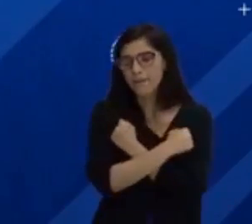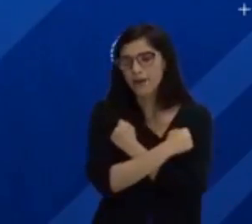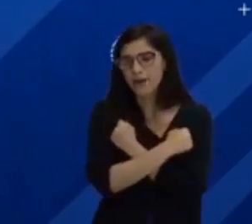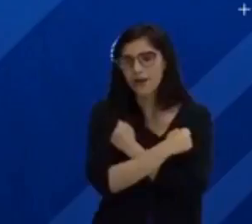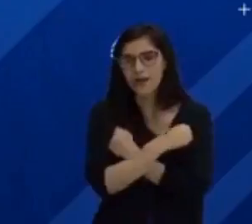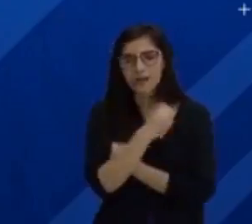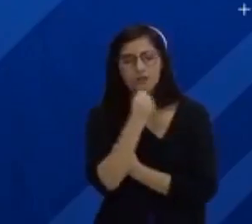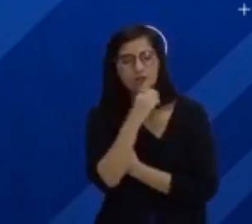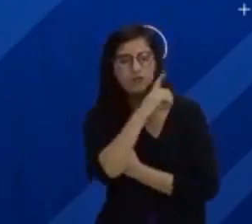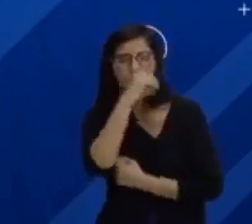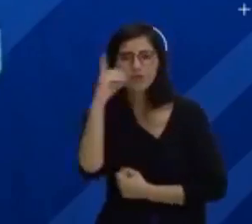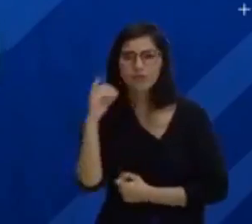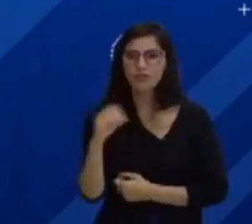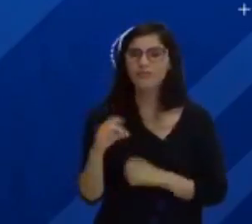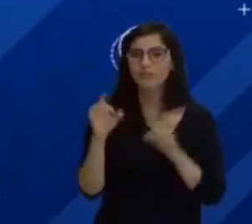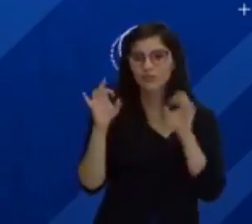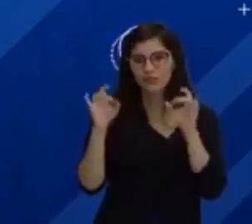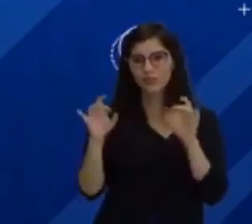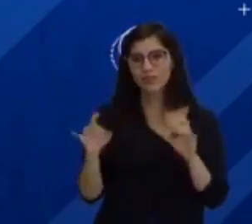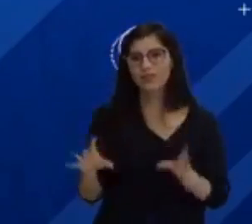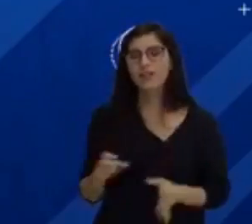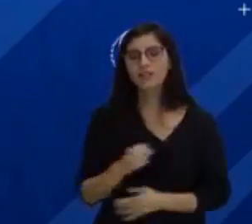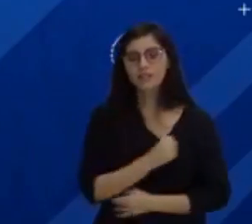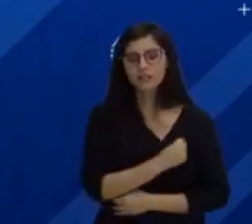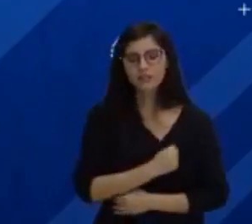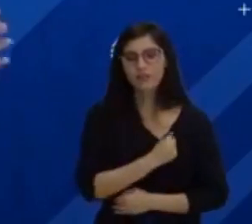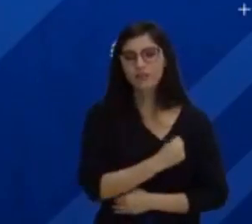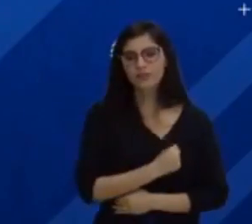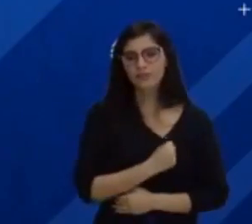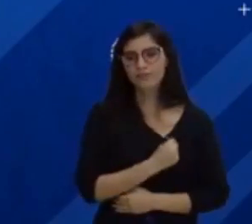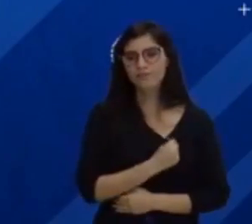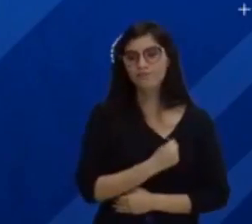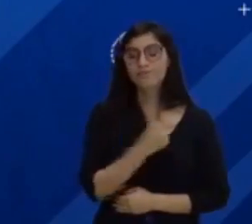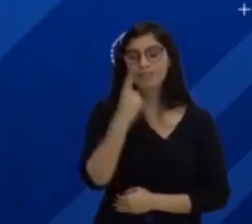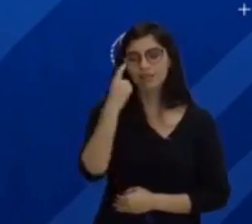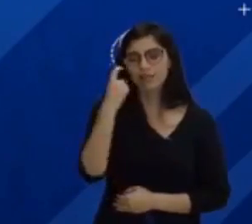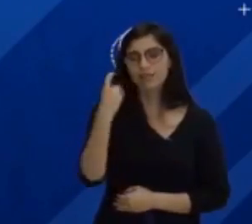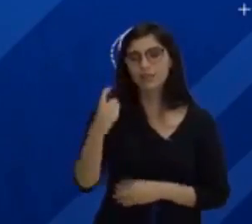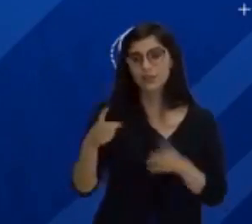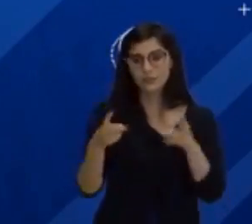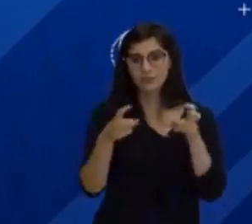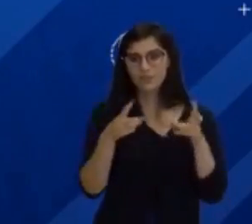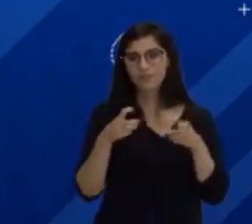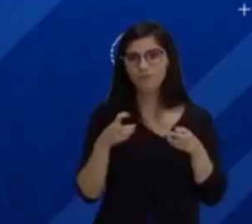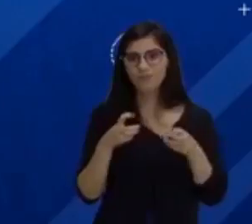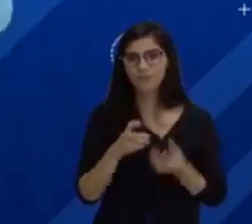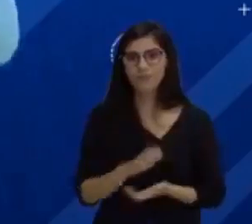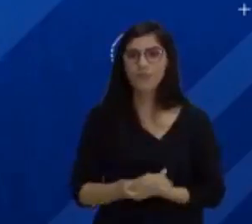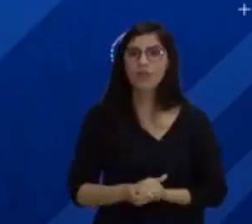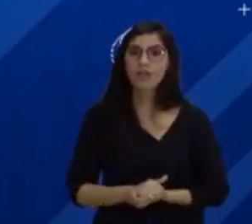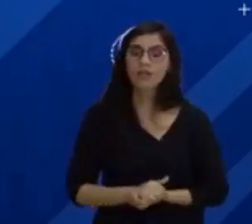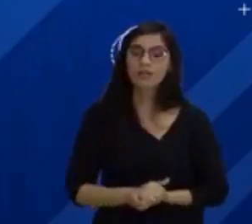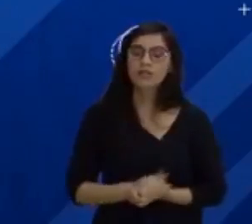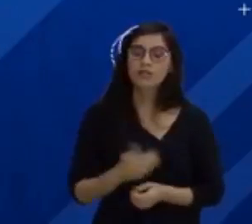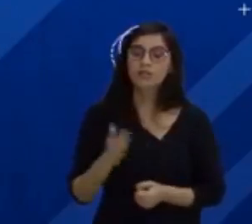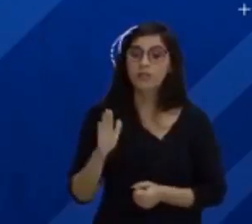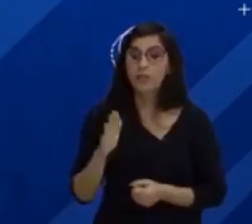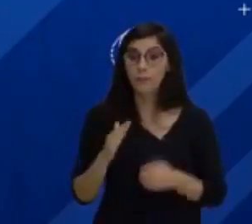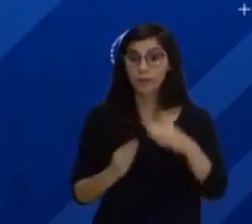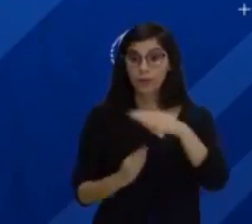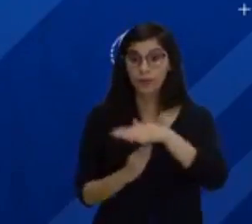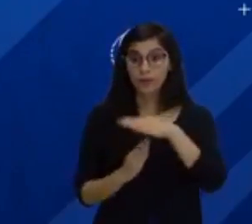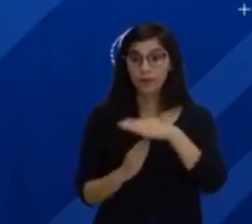fosse banais, agora a está sentindo falta. Isso é muito interessante, pessoal. Mas é isso daí. Nós vamos para o rápido